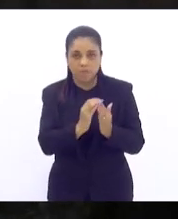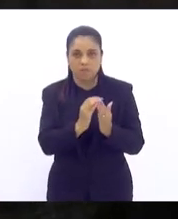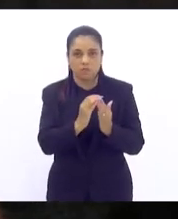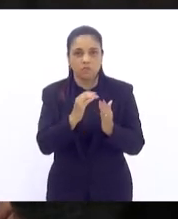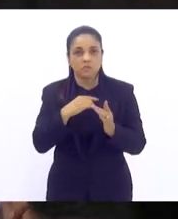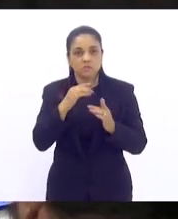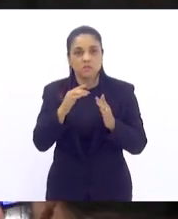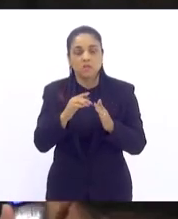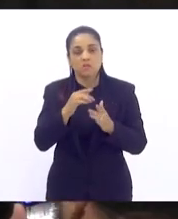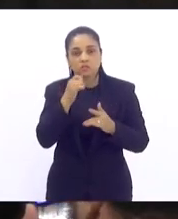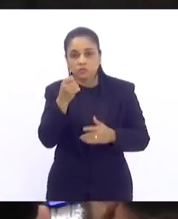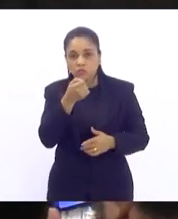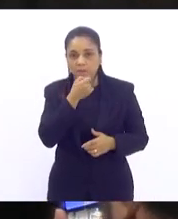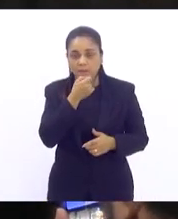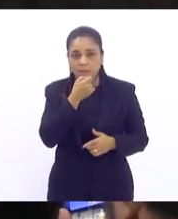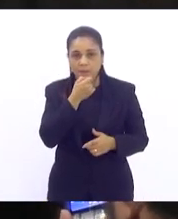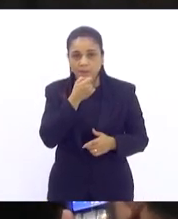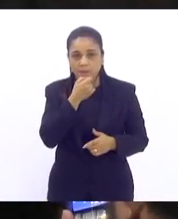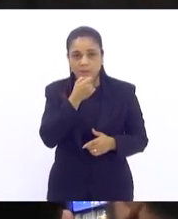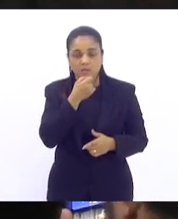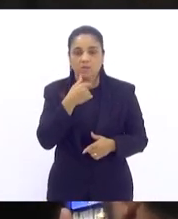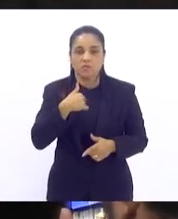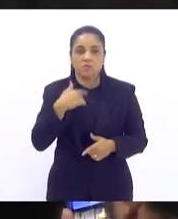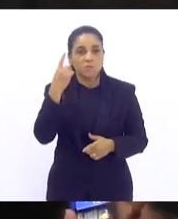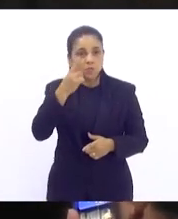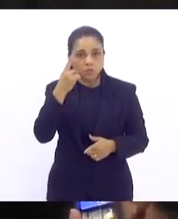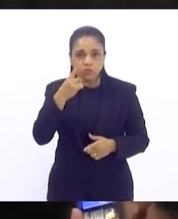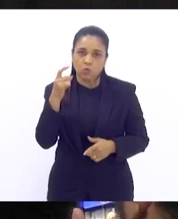político não me dá o direito de mentir